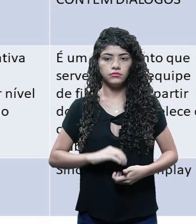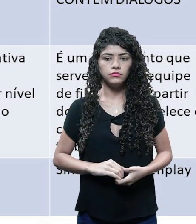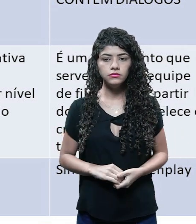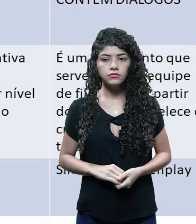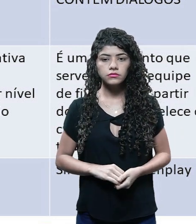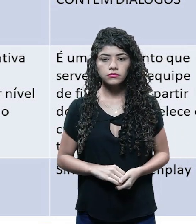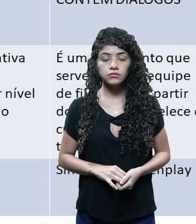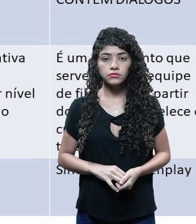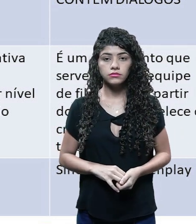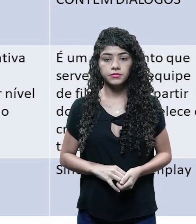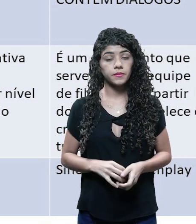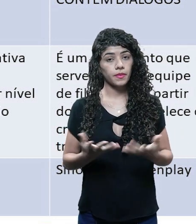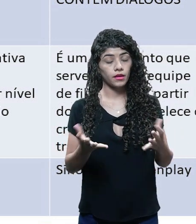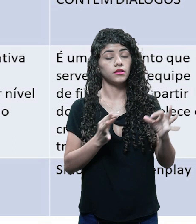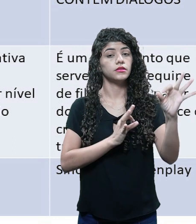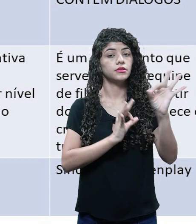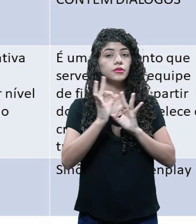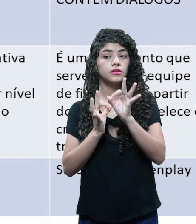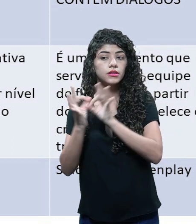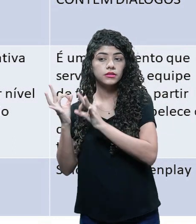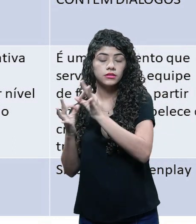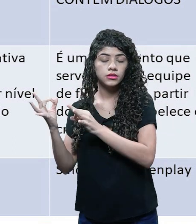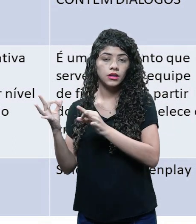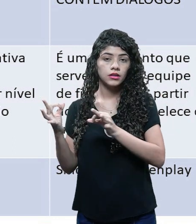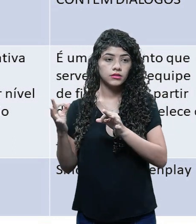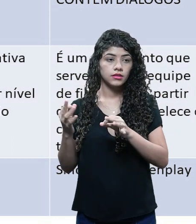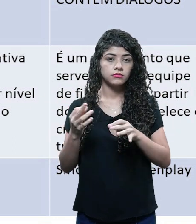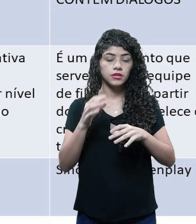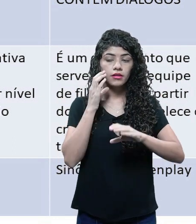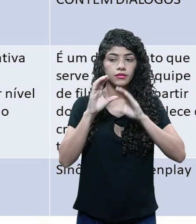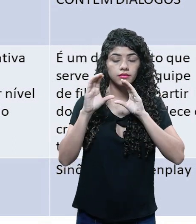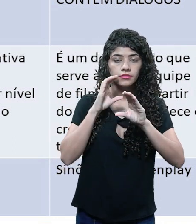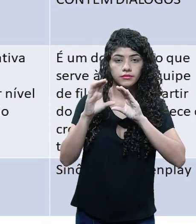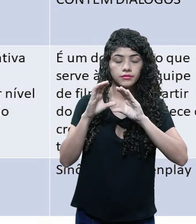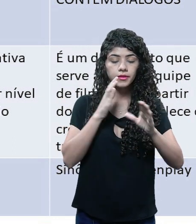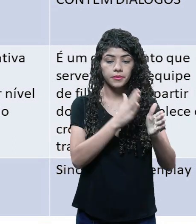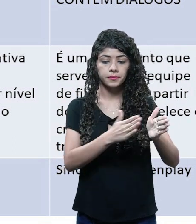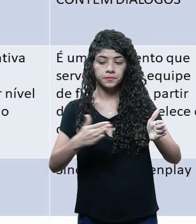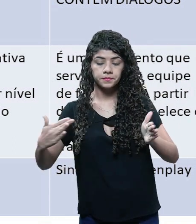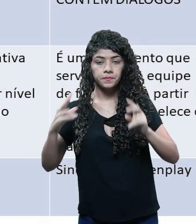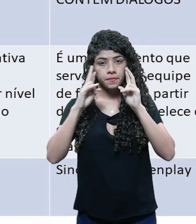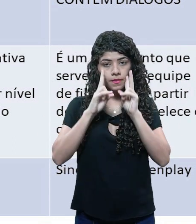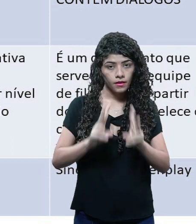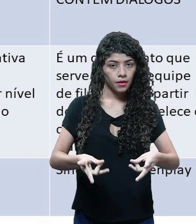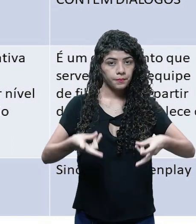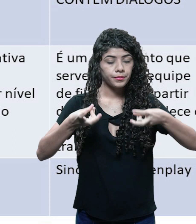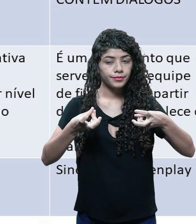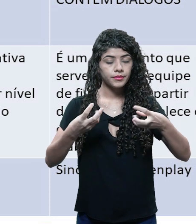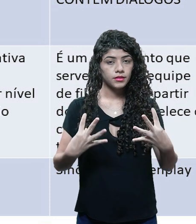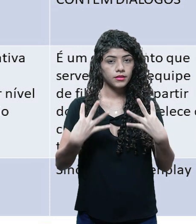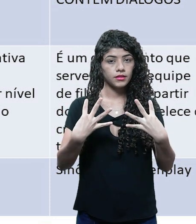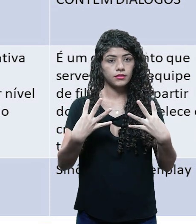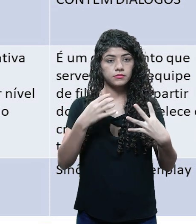ação. A escaleta, ela organiza a narrativa numa sequência, visando o maior nível